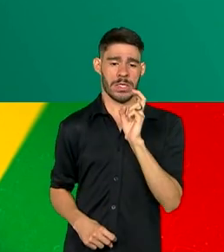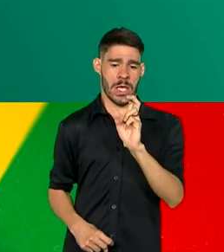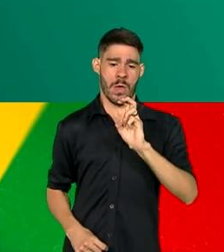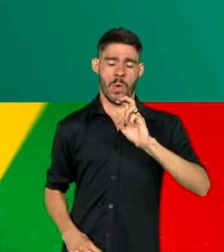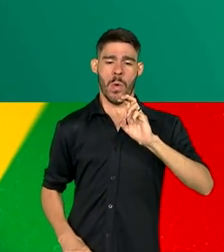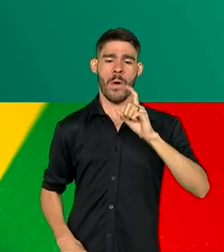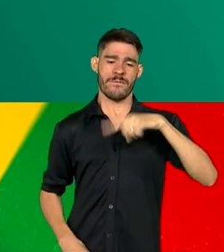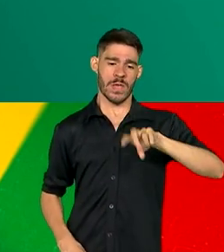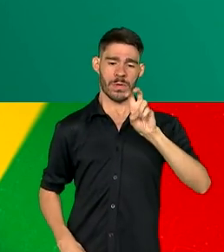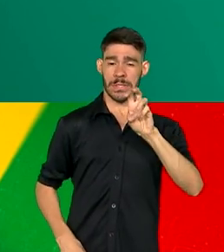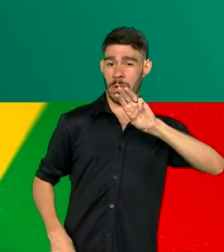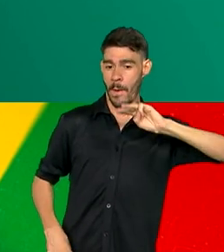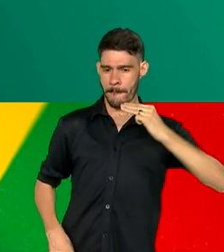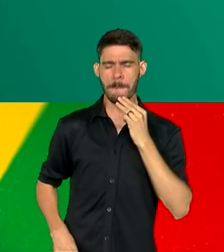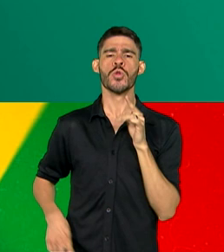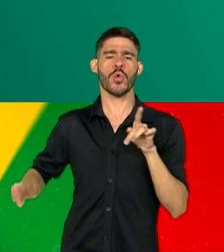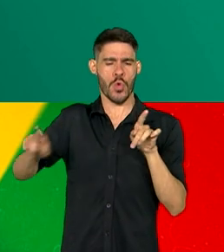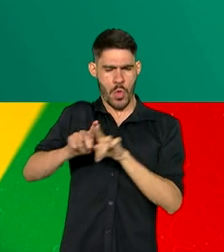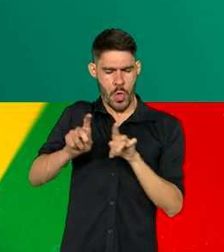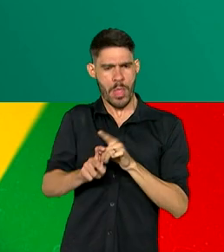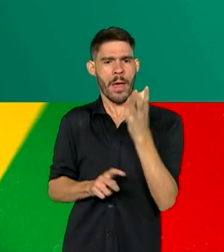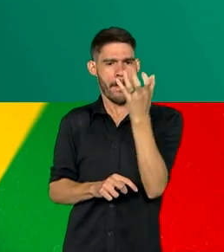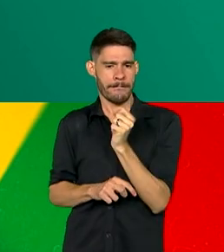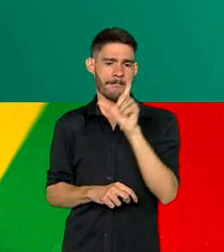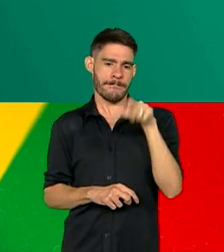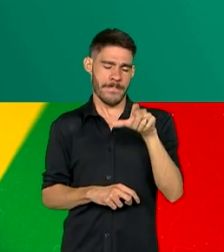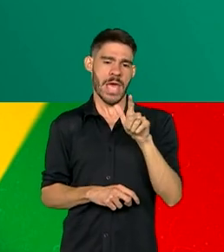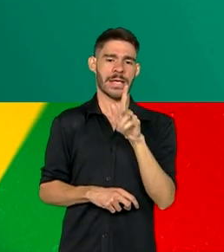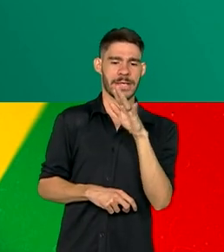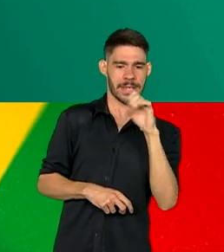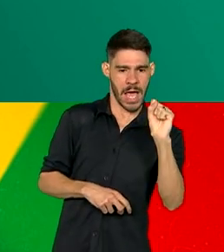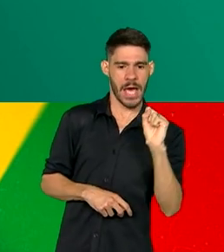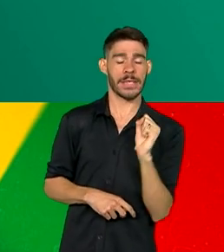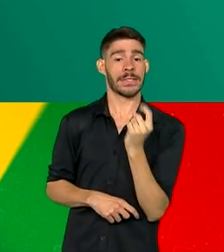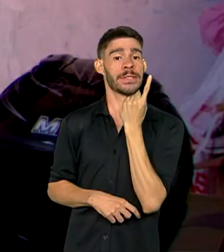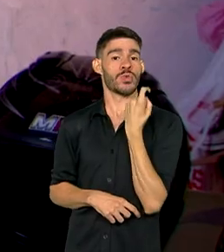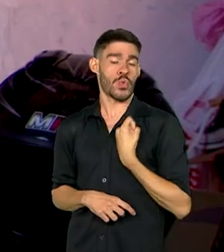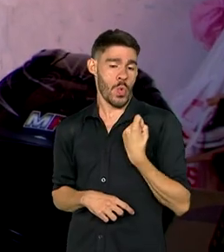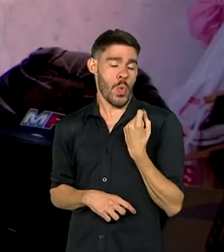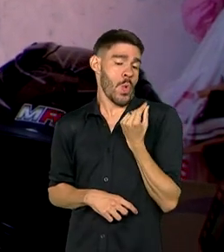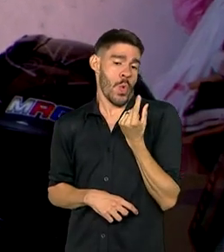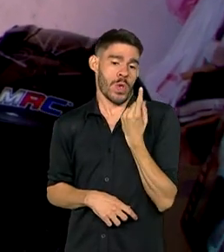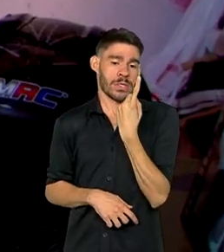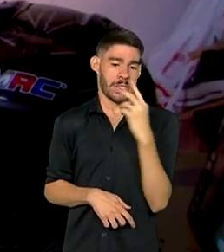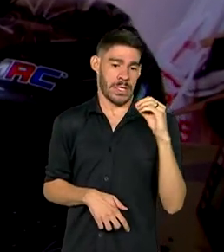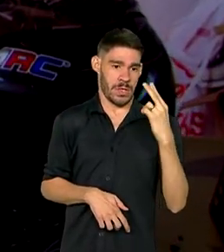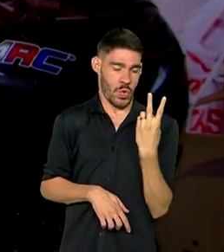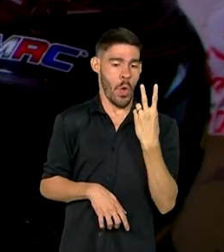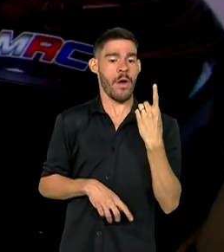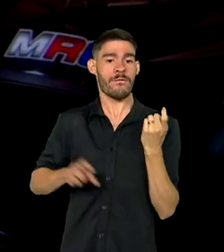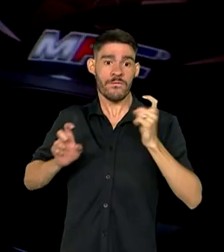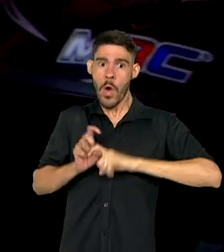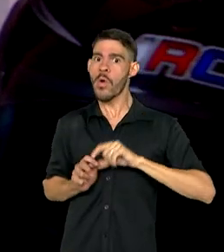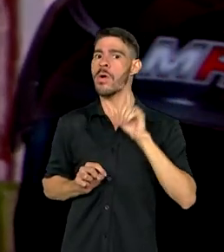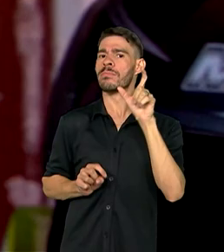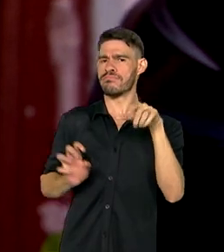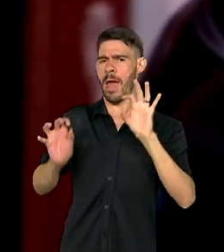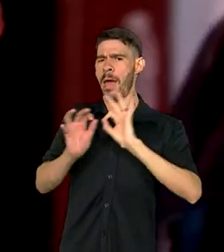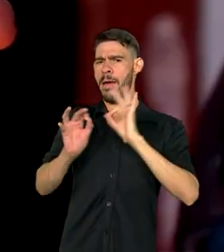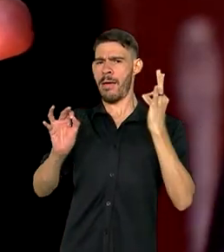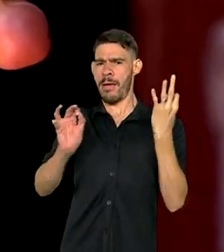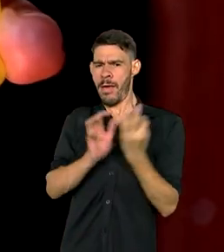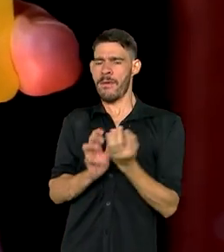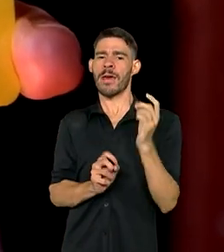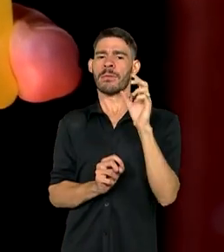e meio também vão receber o auxílio gás, no valor de 102 reais. Com a retomada do Bolsa Família em 2023,